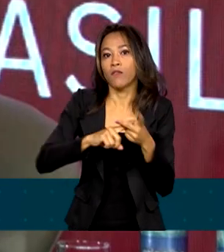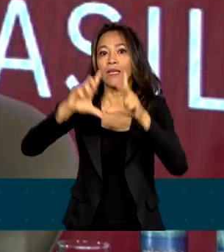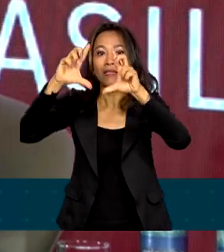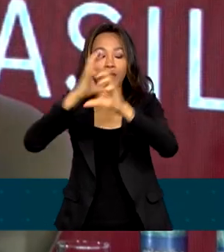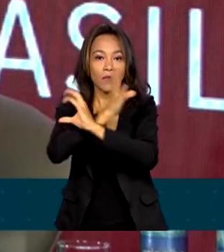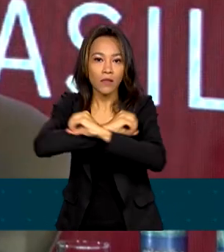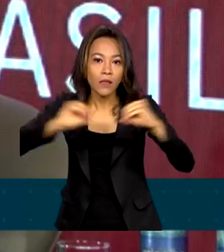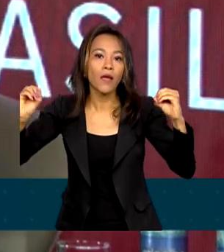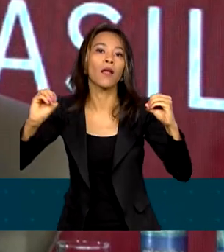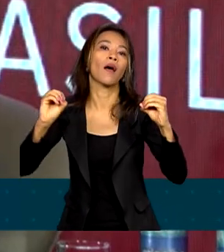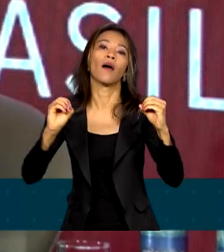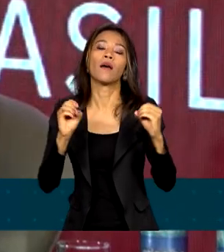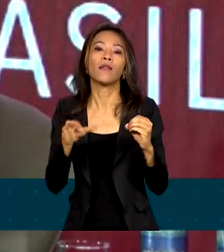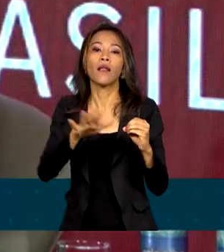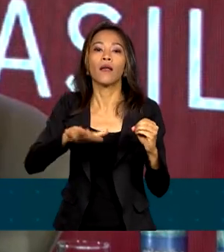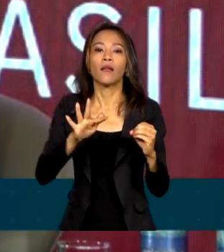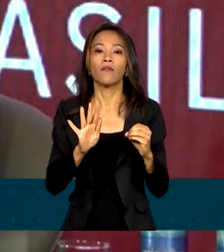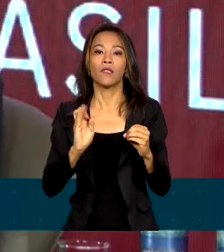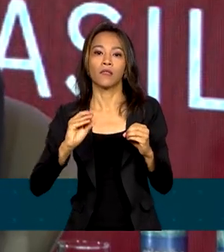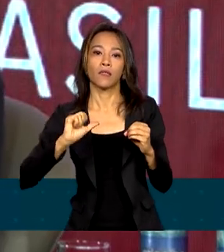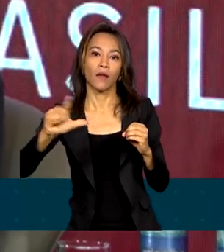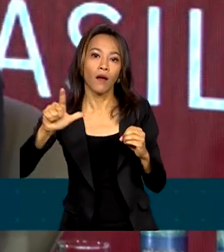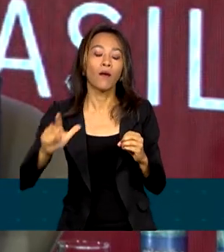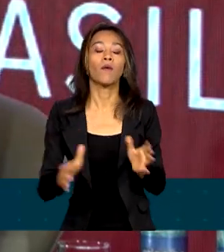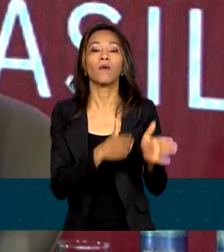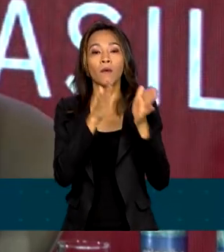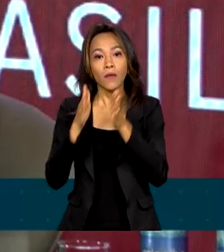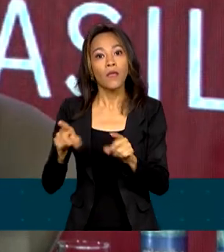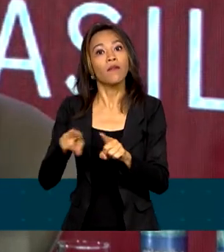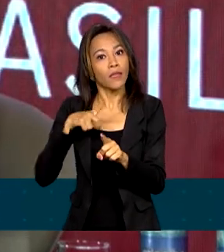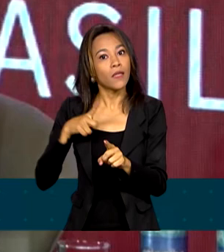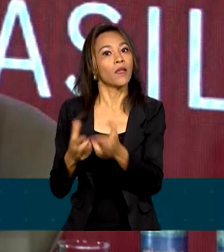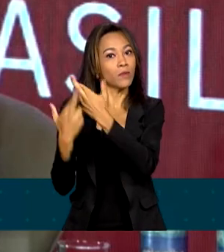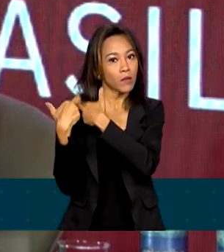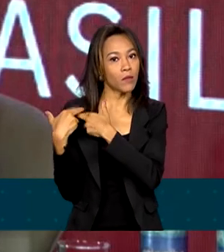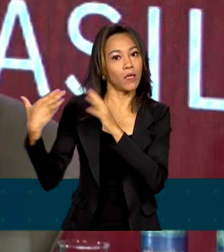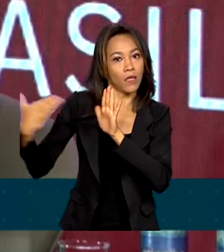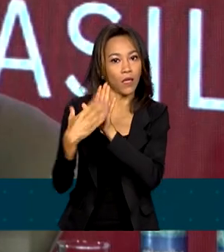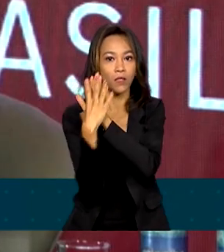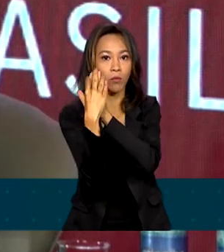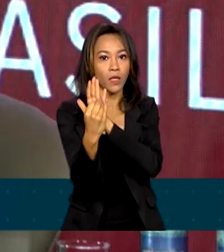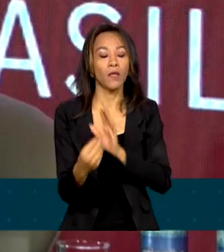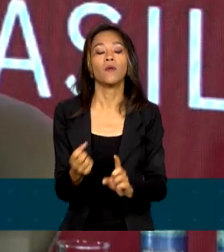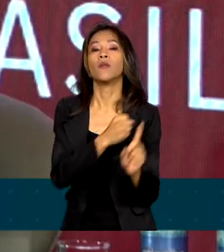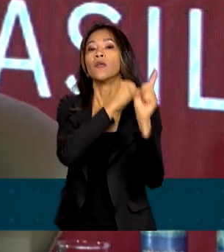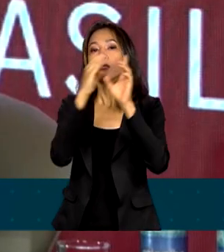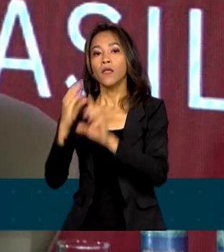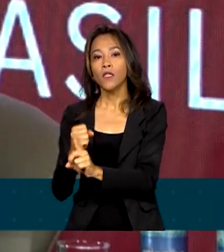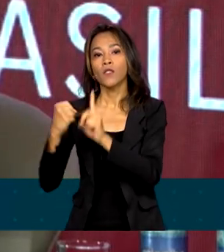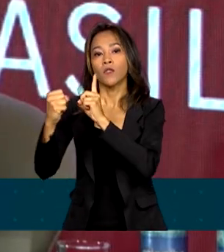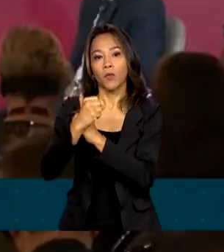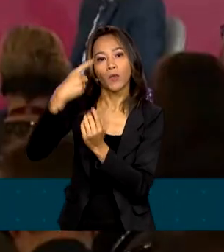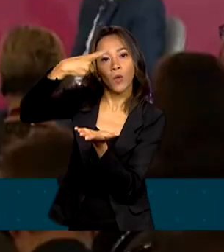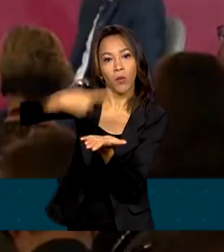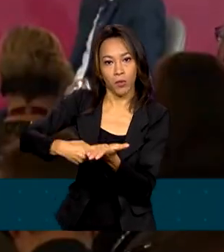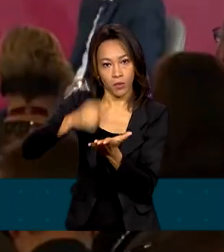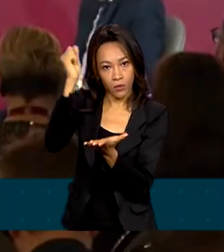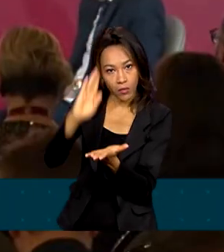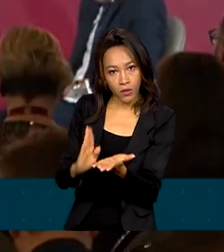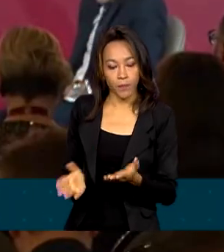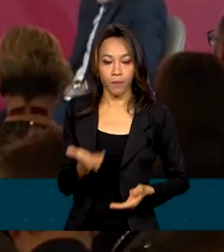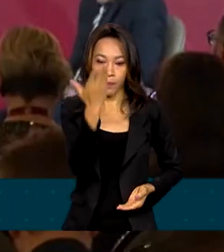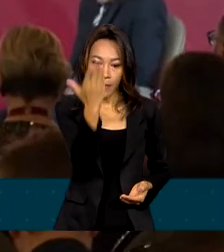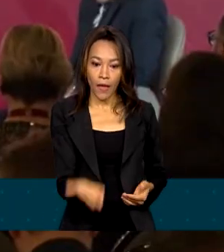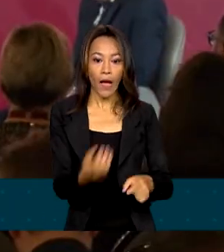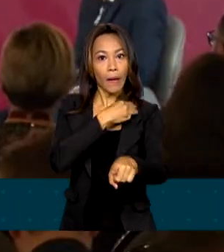fiscal ao mesmo tempo. Portanto, fiscalmente responsável e socialmente comprometido com o Brasil. Simone